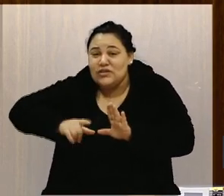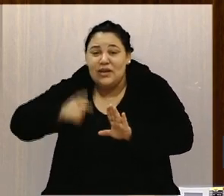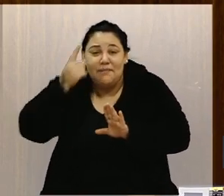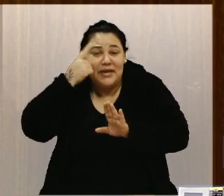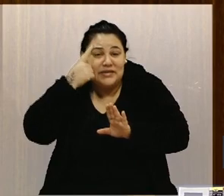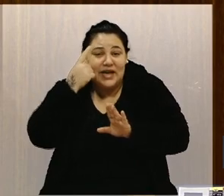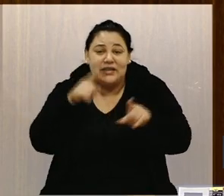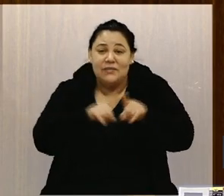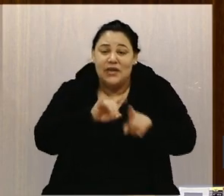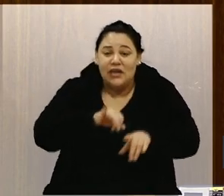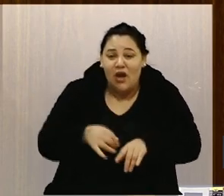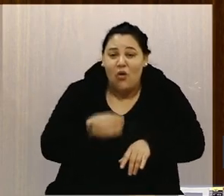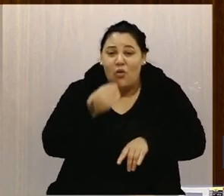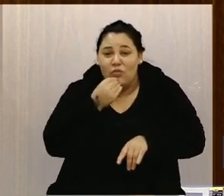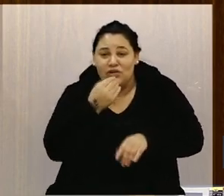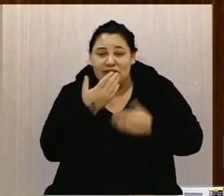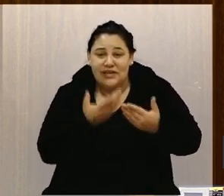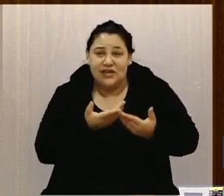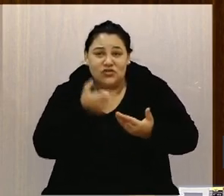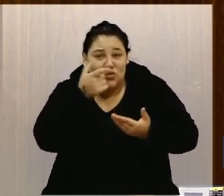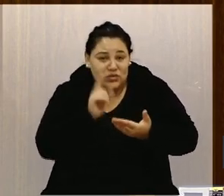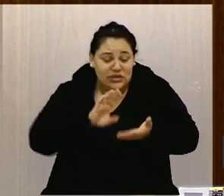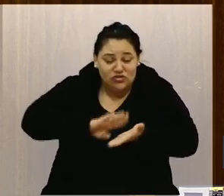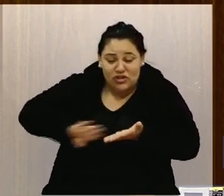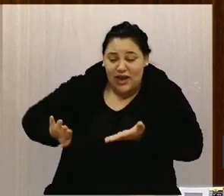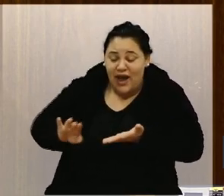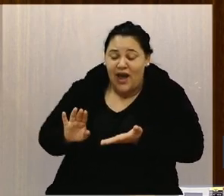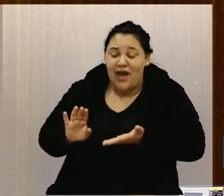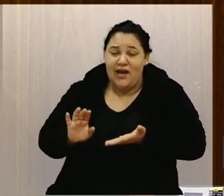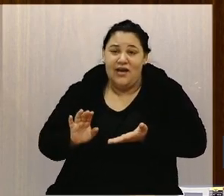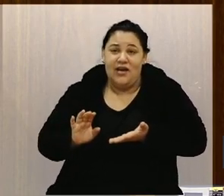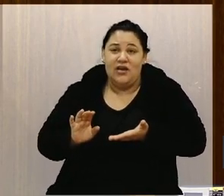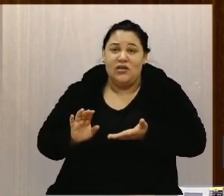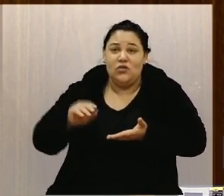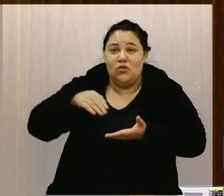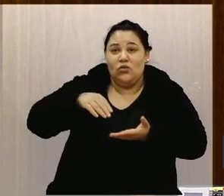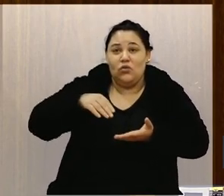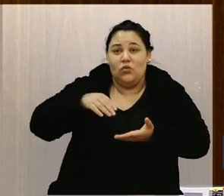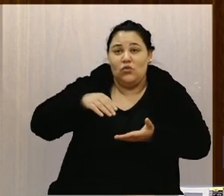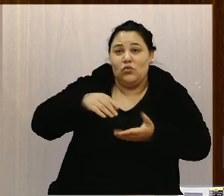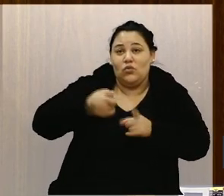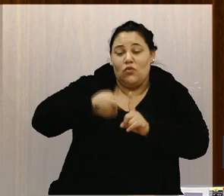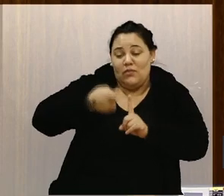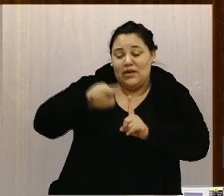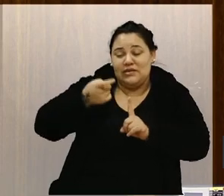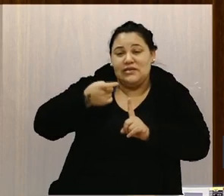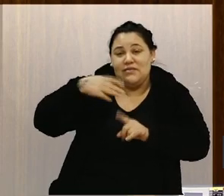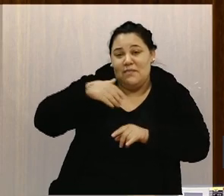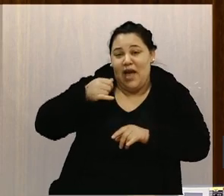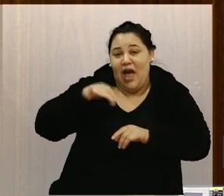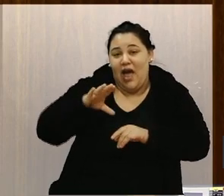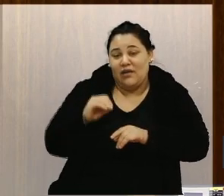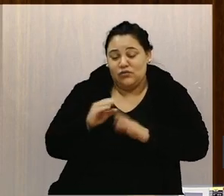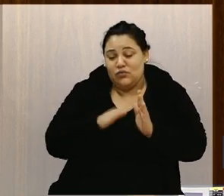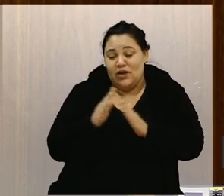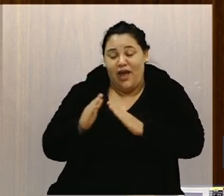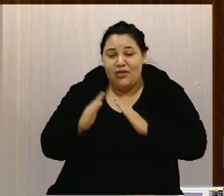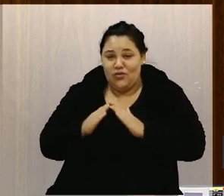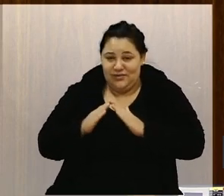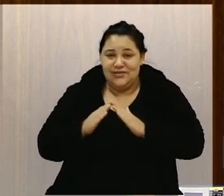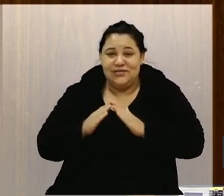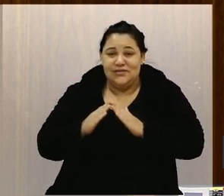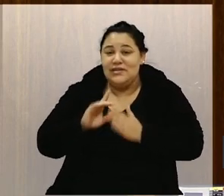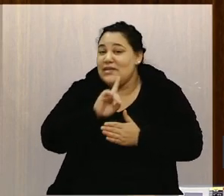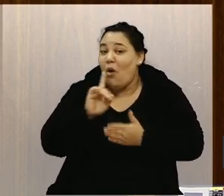possibilidade, de isentar no mês de maio, os moradores dessa região abastecida pelo